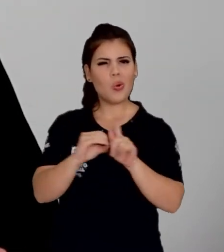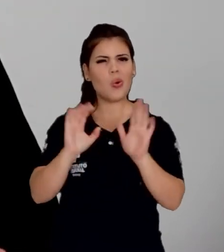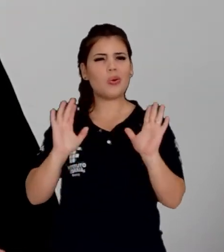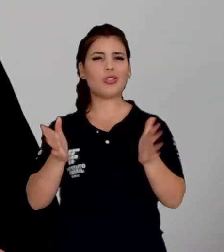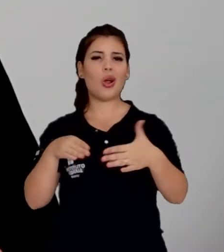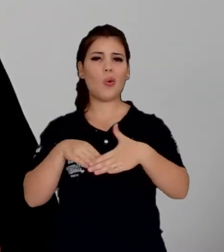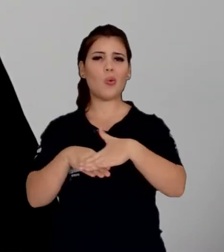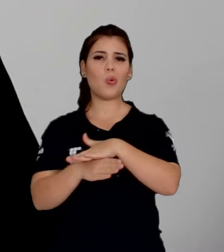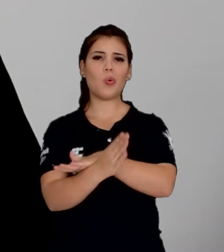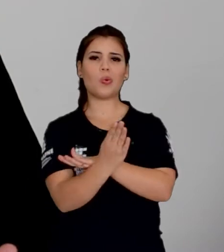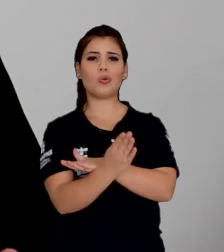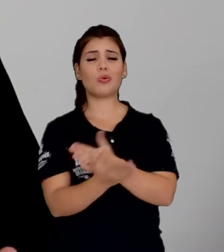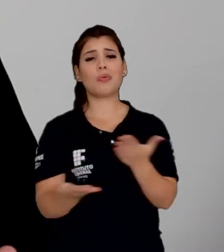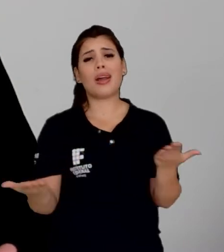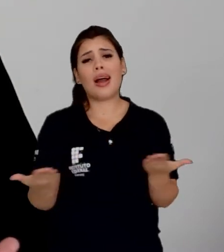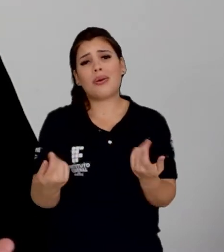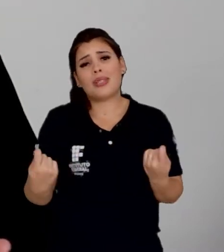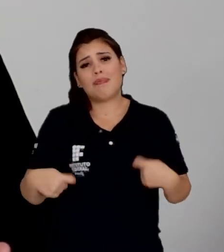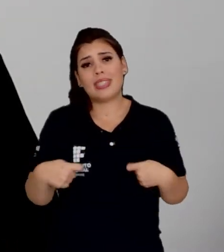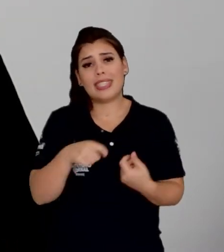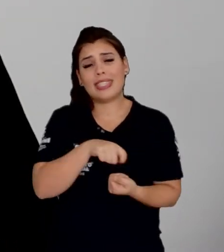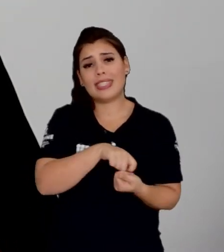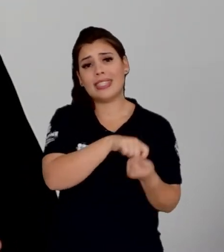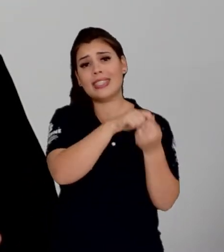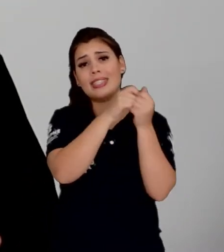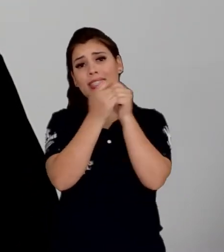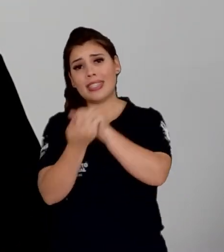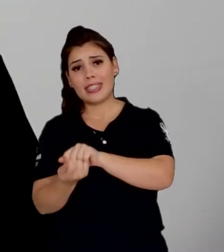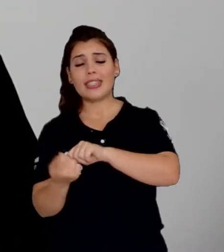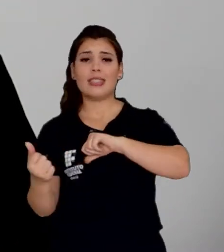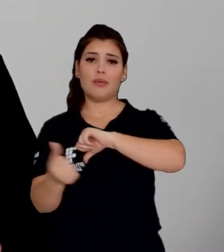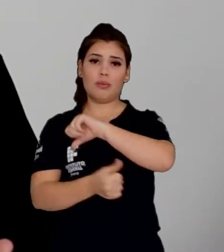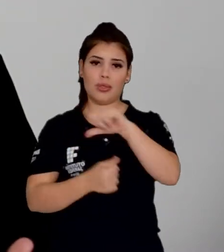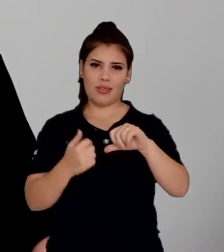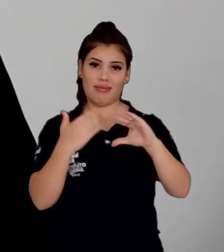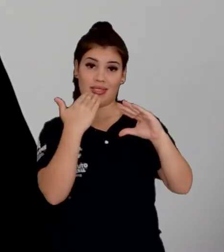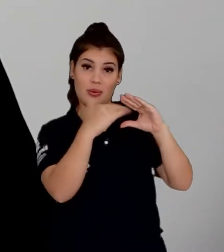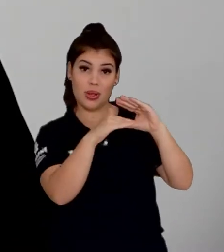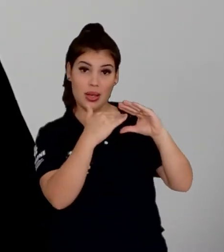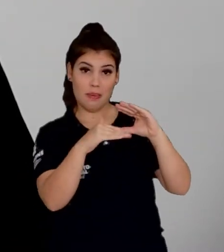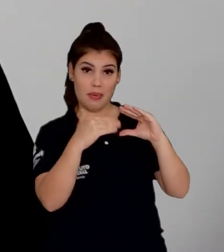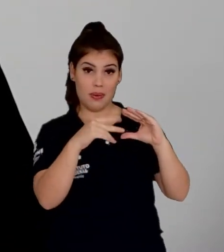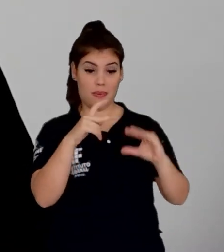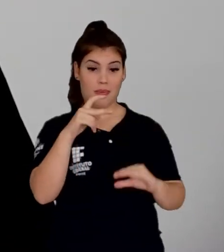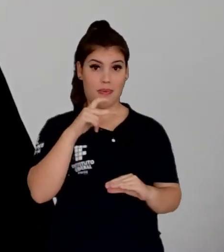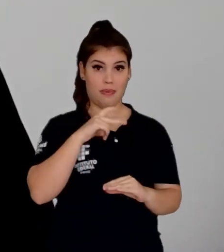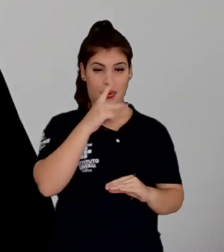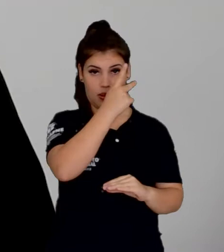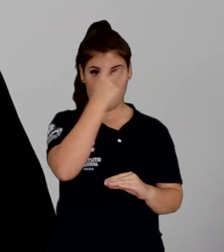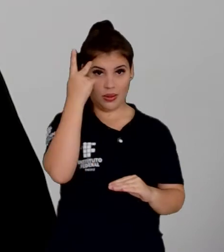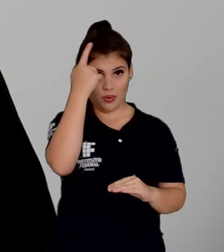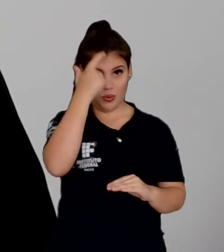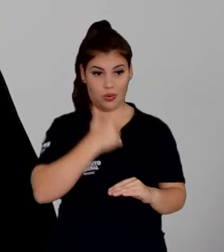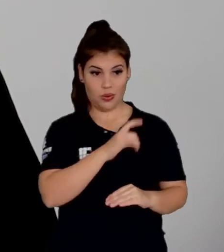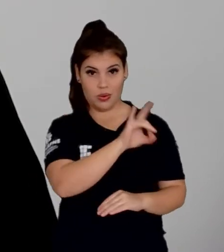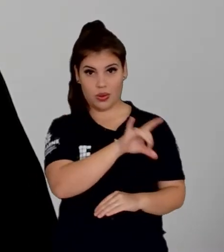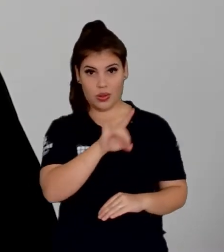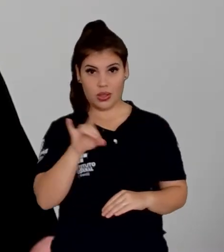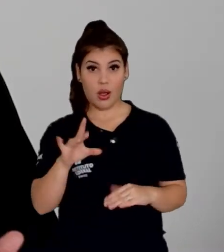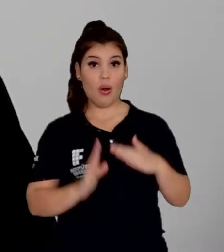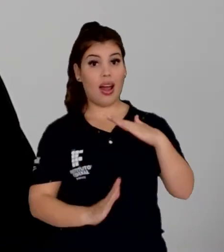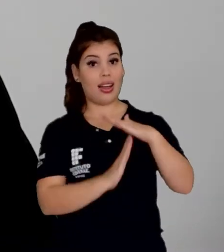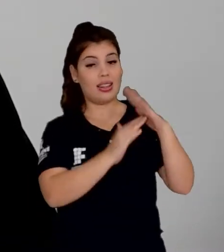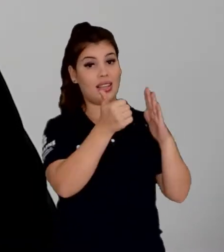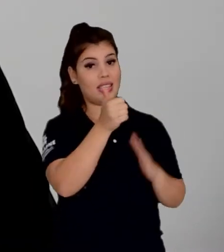fazer uma grande adequação do nosso consumo, passando aí para as contas pessoais, para um consumo de 15 giga, aproximadamente,